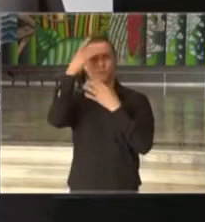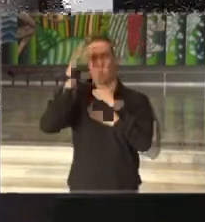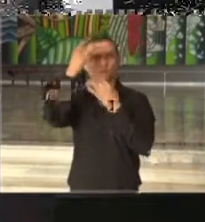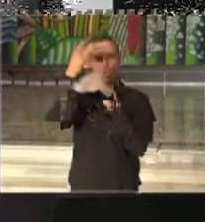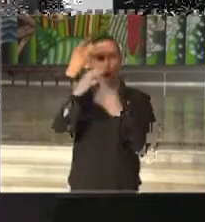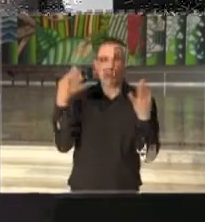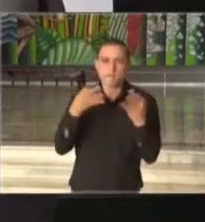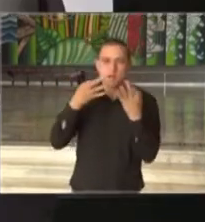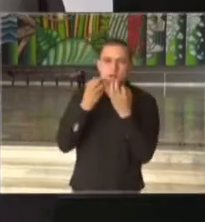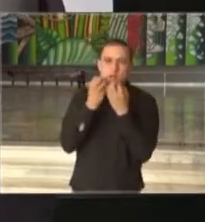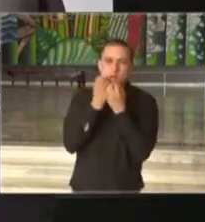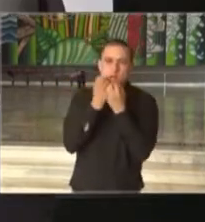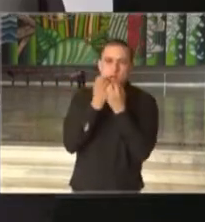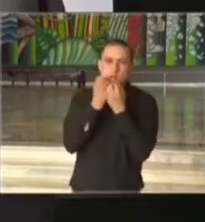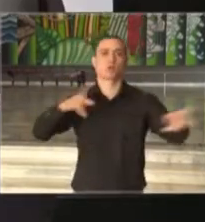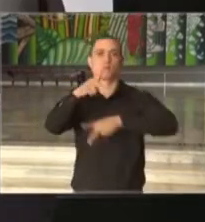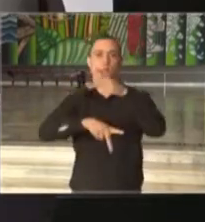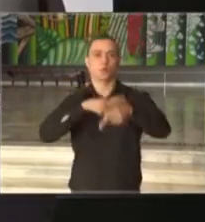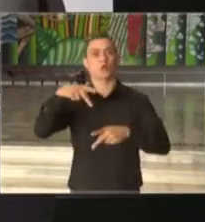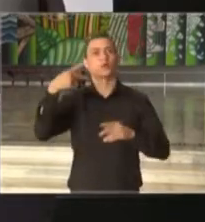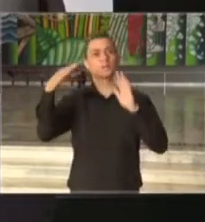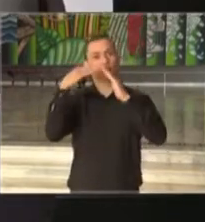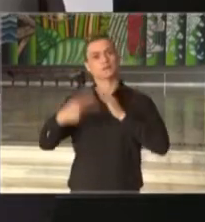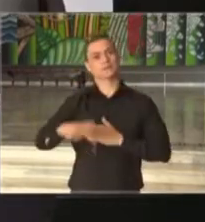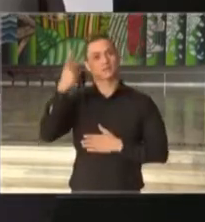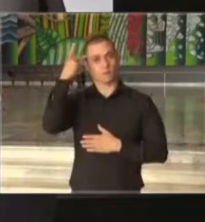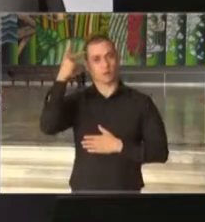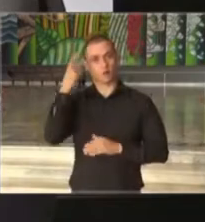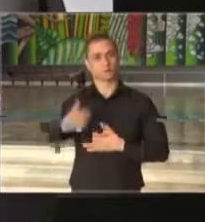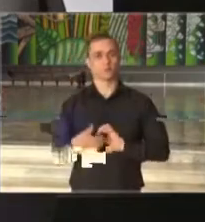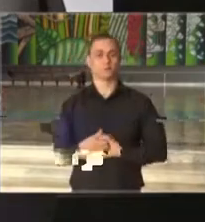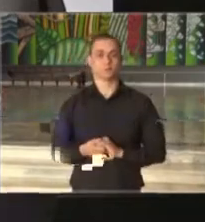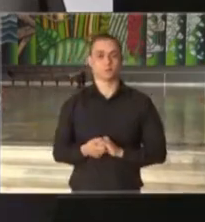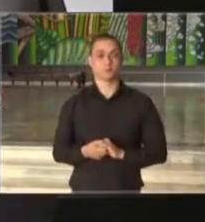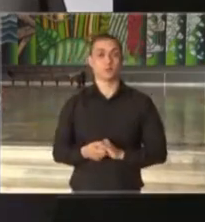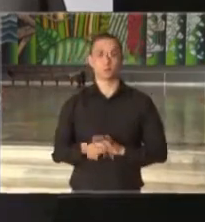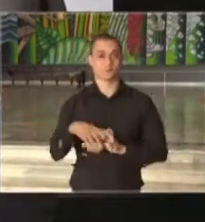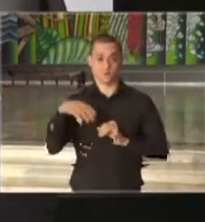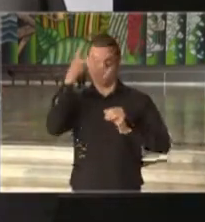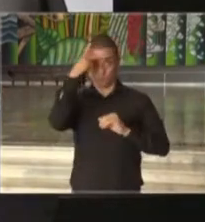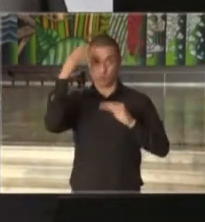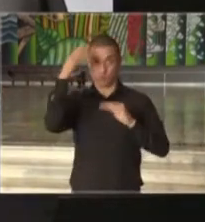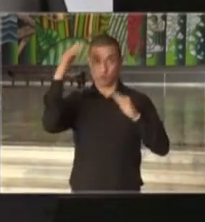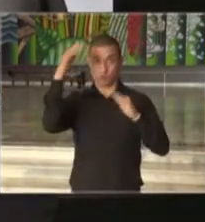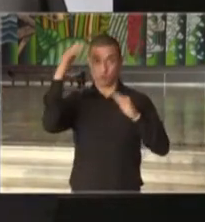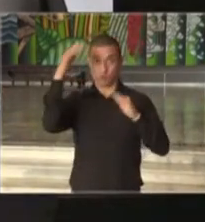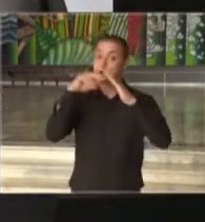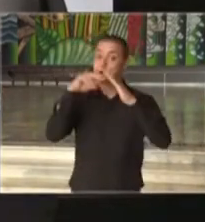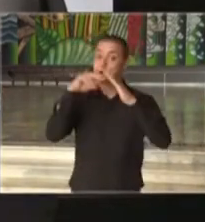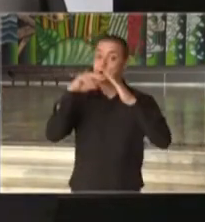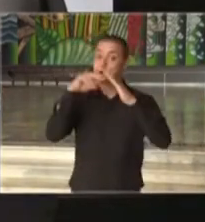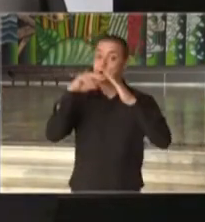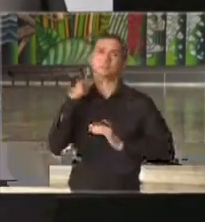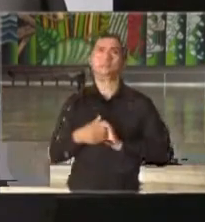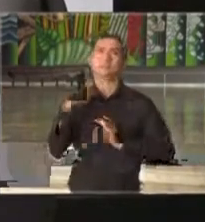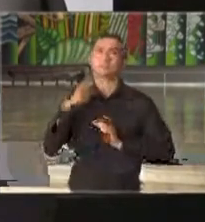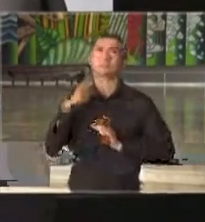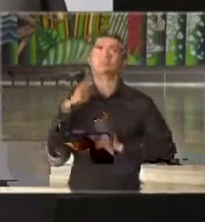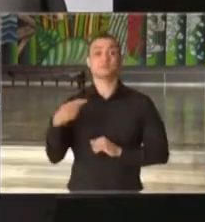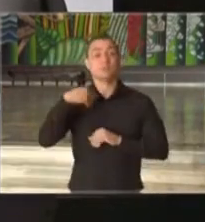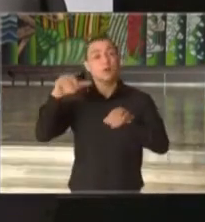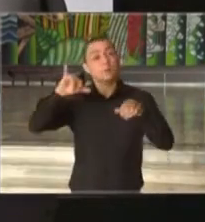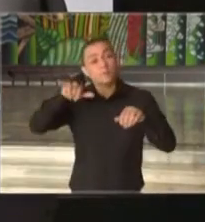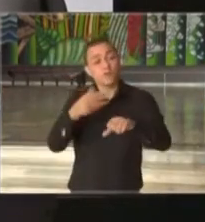de orientação à população do Estado de São Paulo, aos brasileiros de São Paulo. Quero aproveitar para